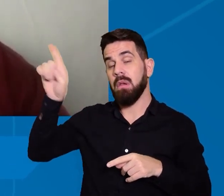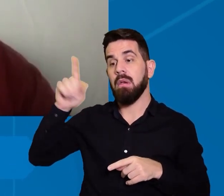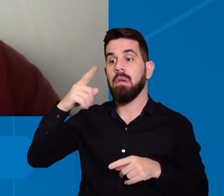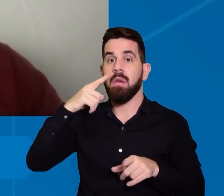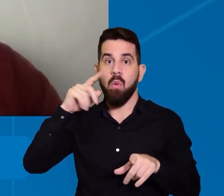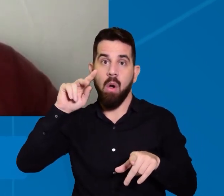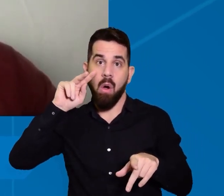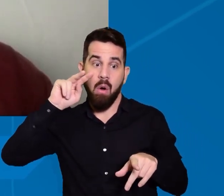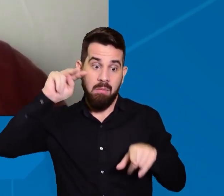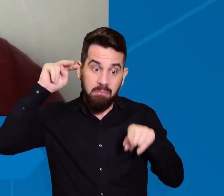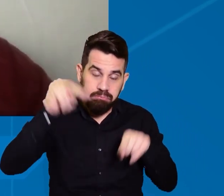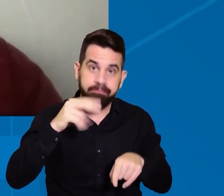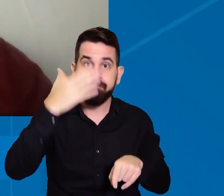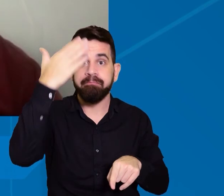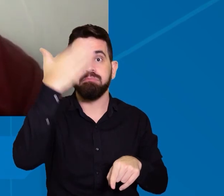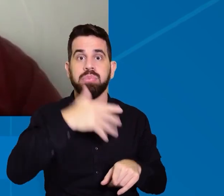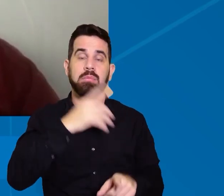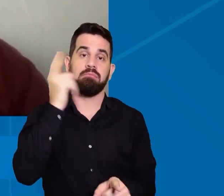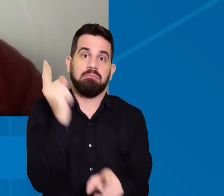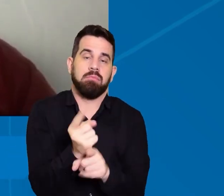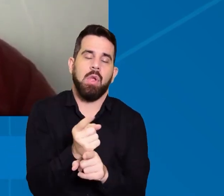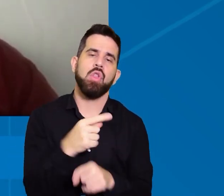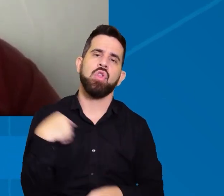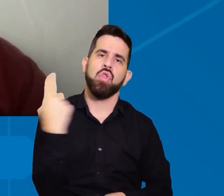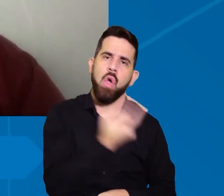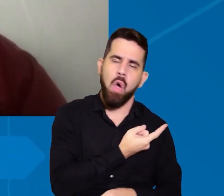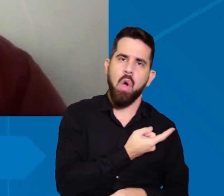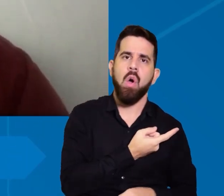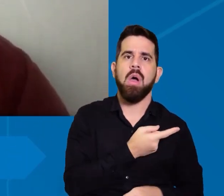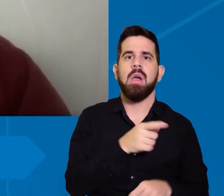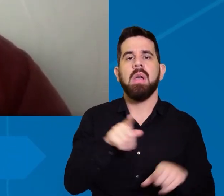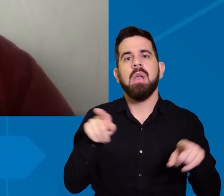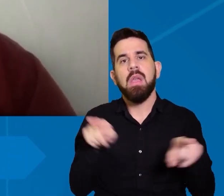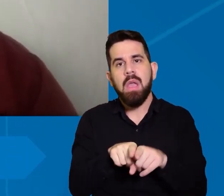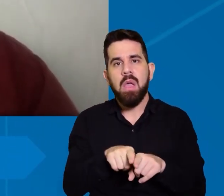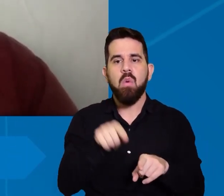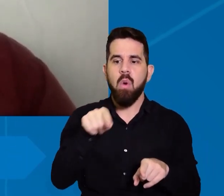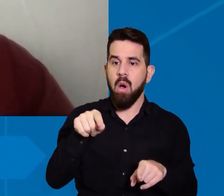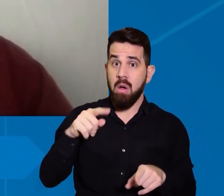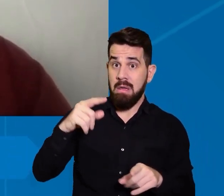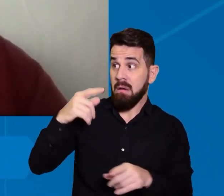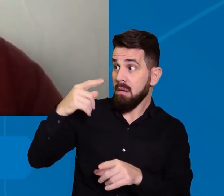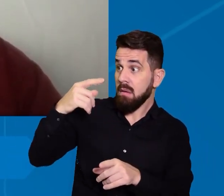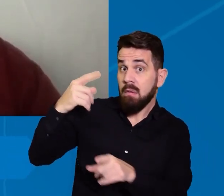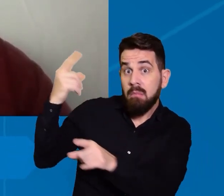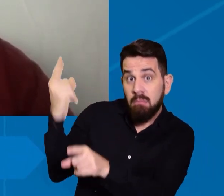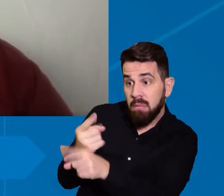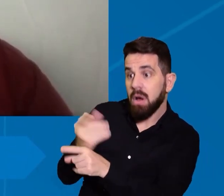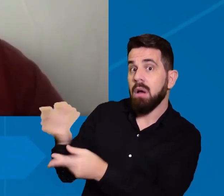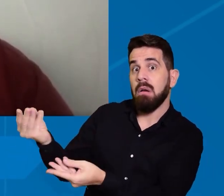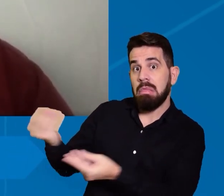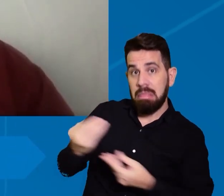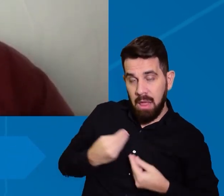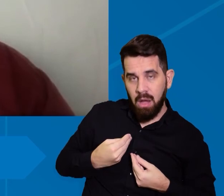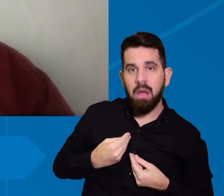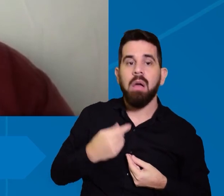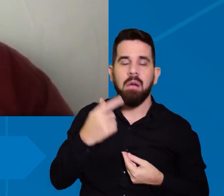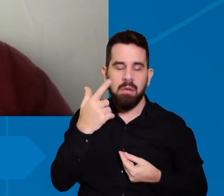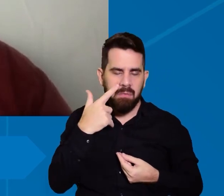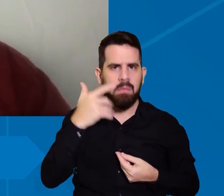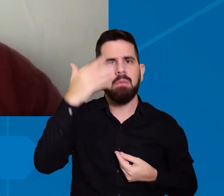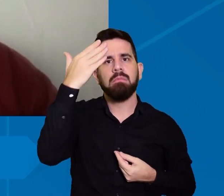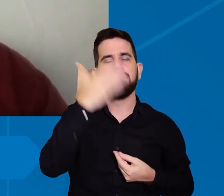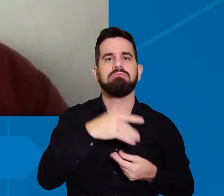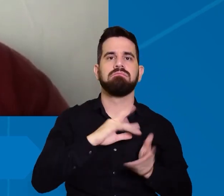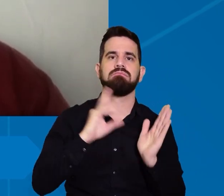desmatamento a nossa participação é mais voltada em fazer a qualificação desse dado em que sentido nós queremos